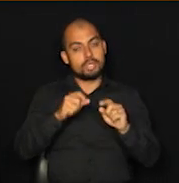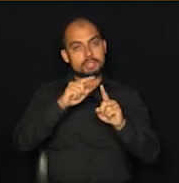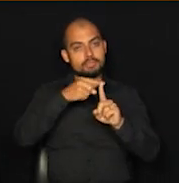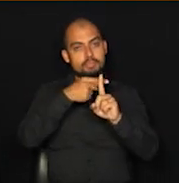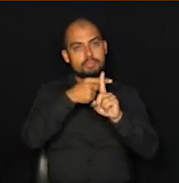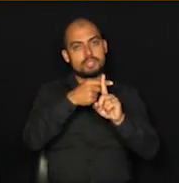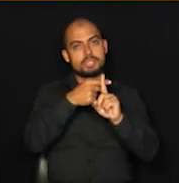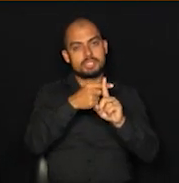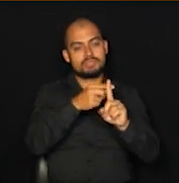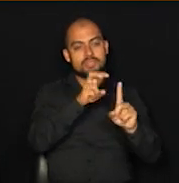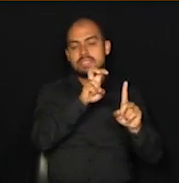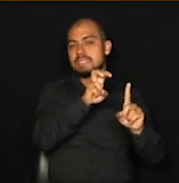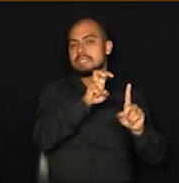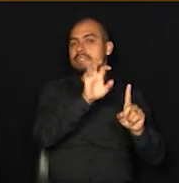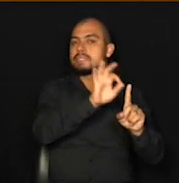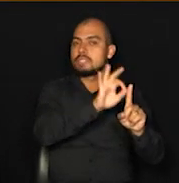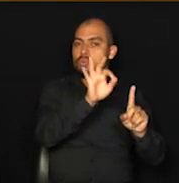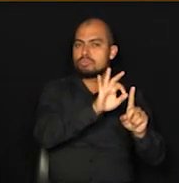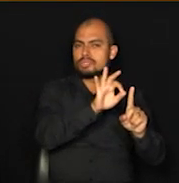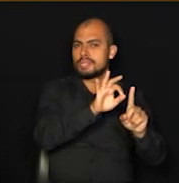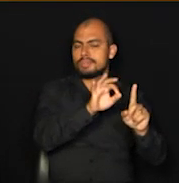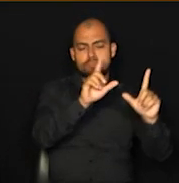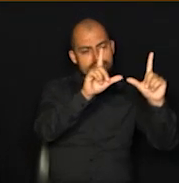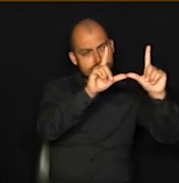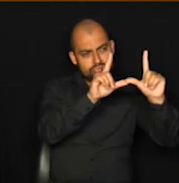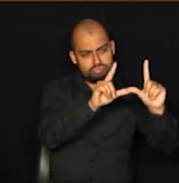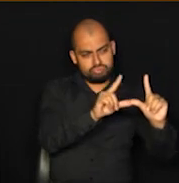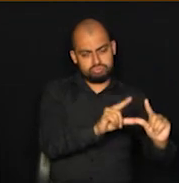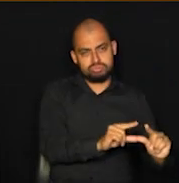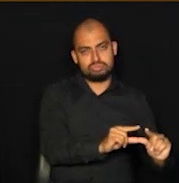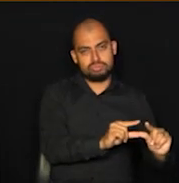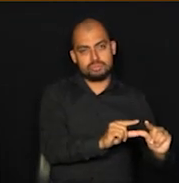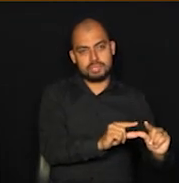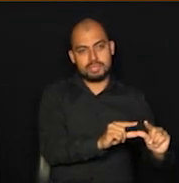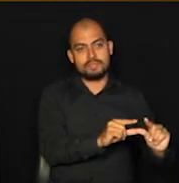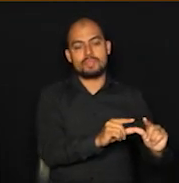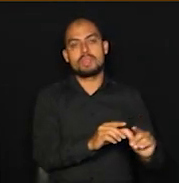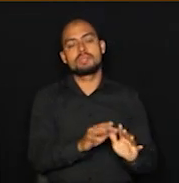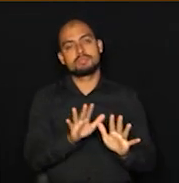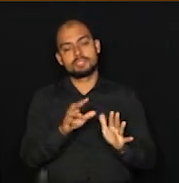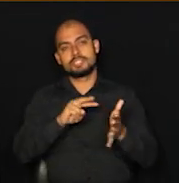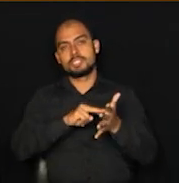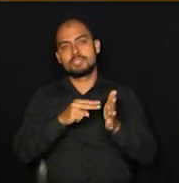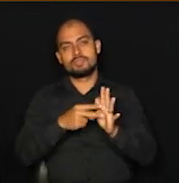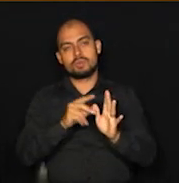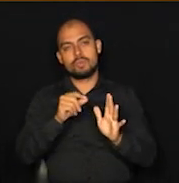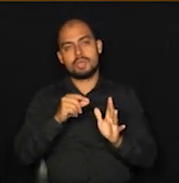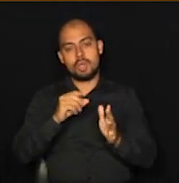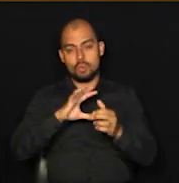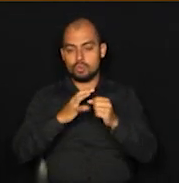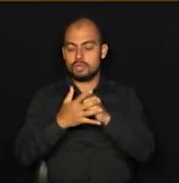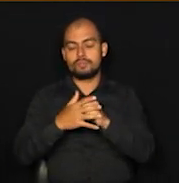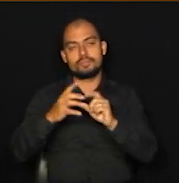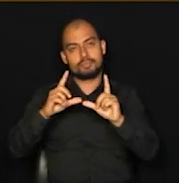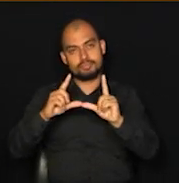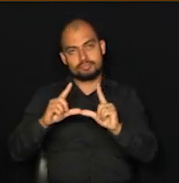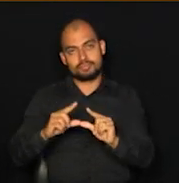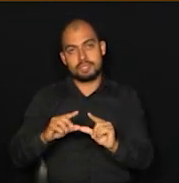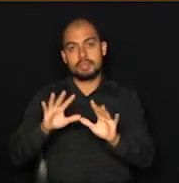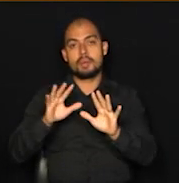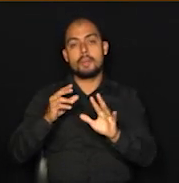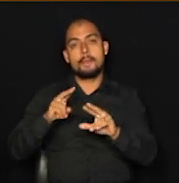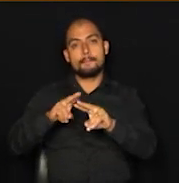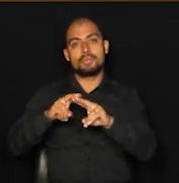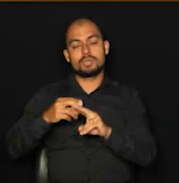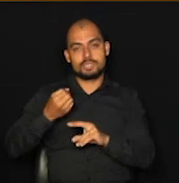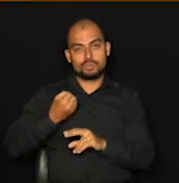5 a 6%, muito menor do que já foi no passado, né? Então, isso mostra... Por isso que o número dos